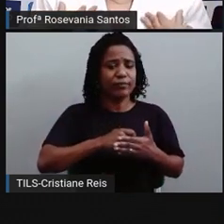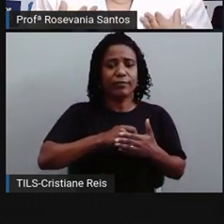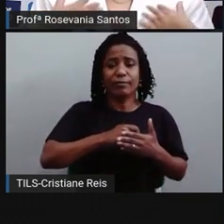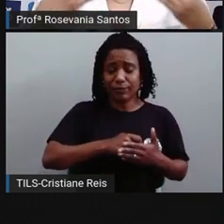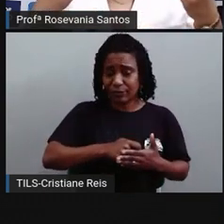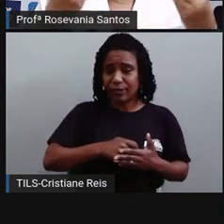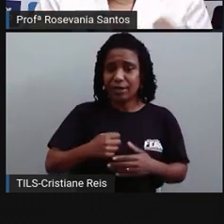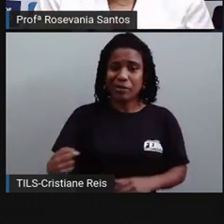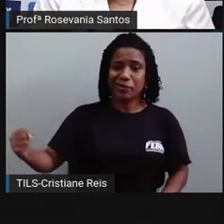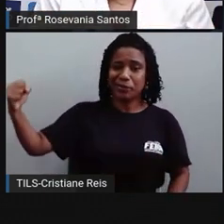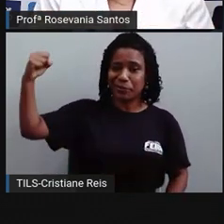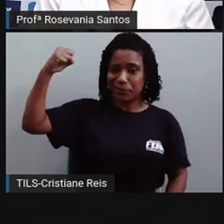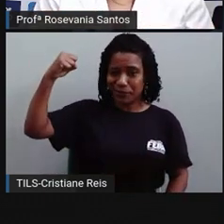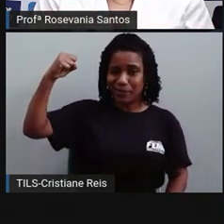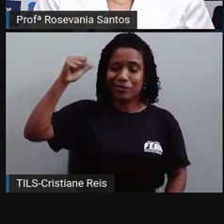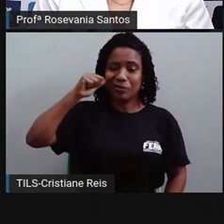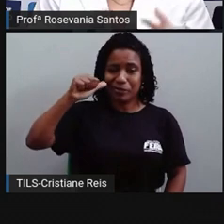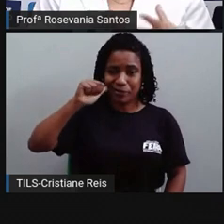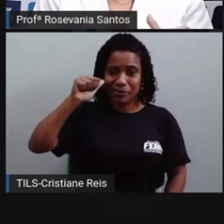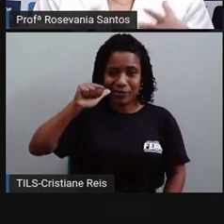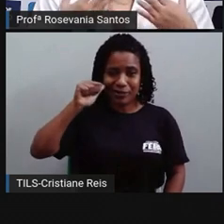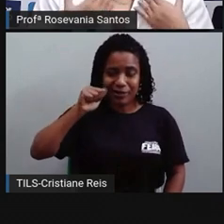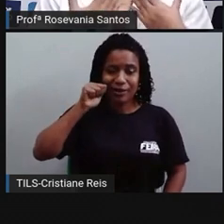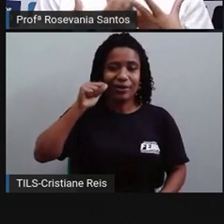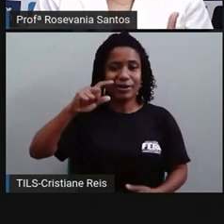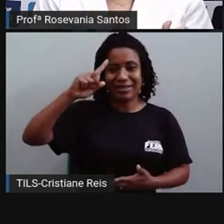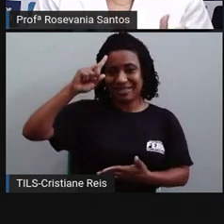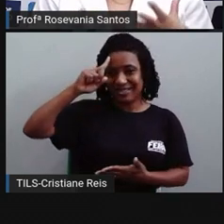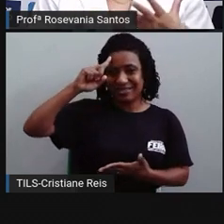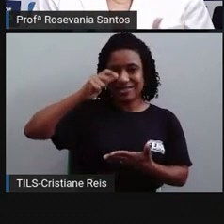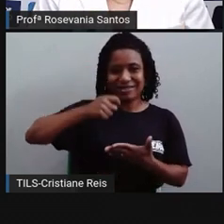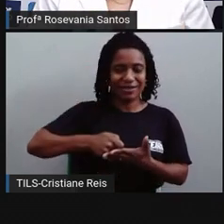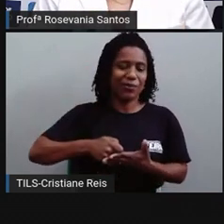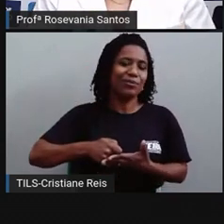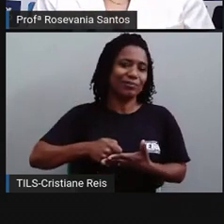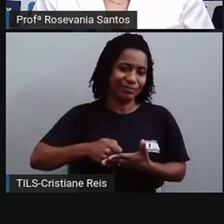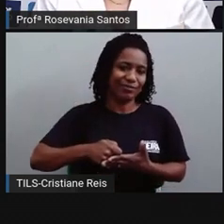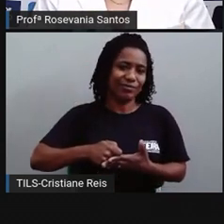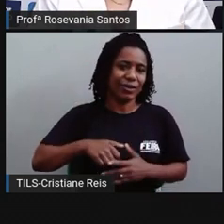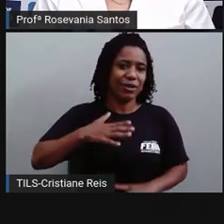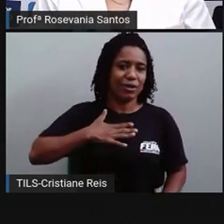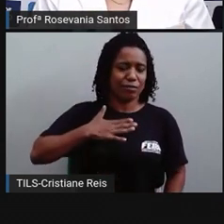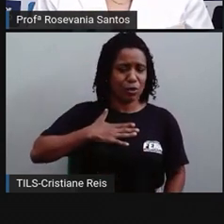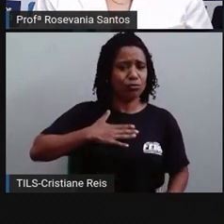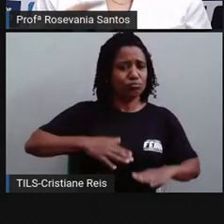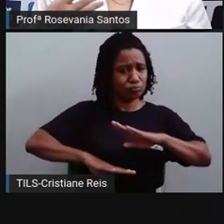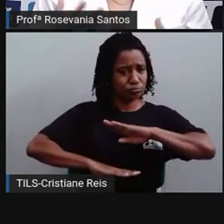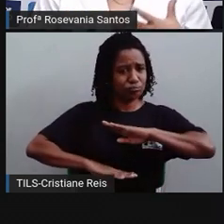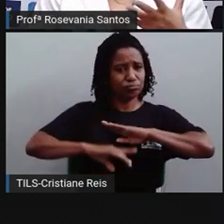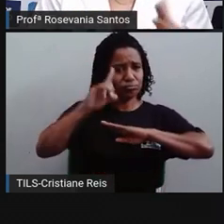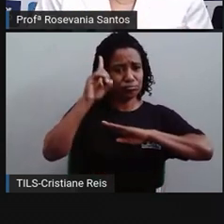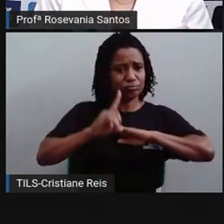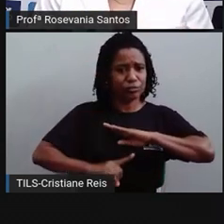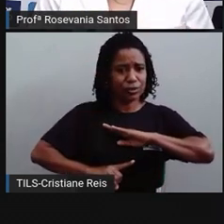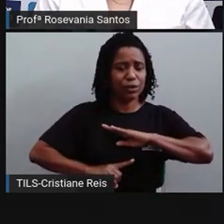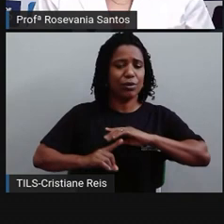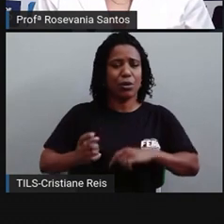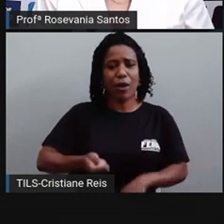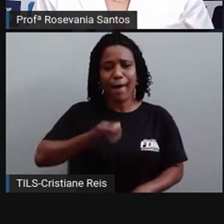fez com que as mulheres, elas passassem a ter direitos sobre o seu próprio corpo, e aí começaram os